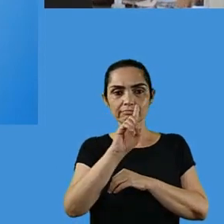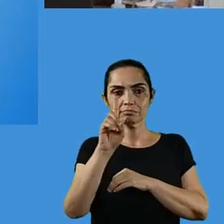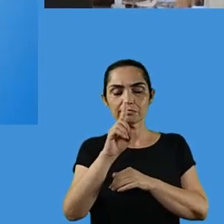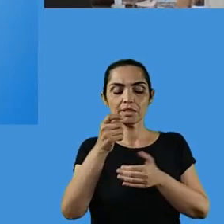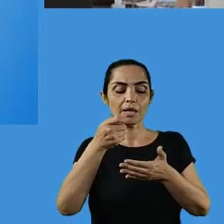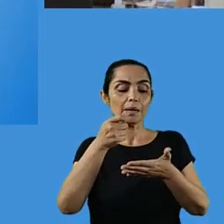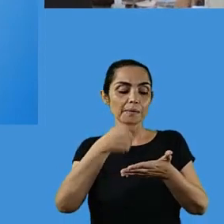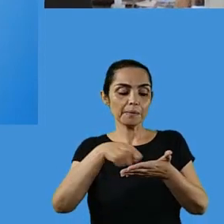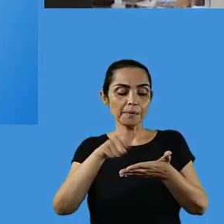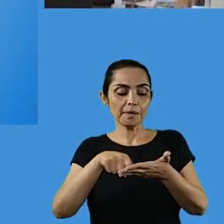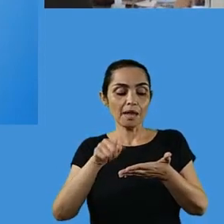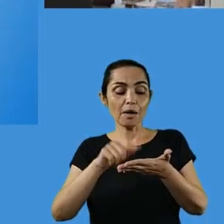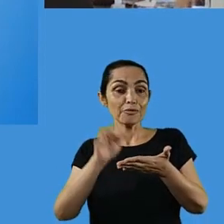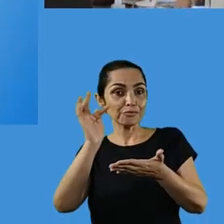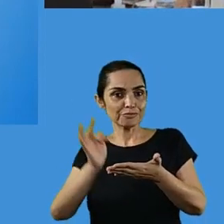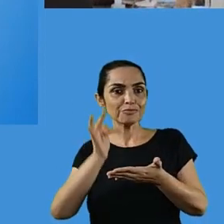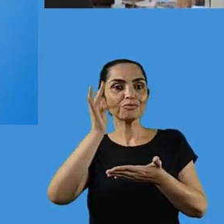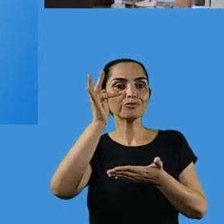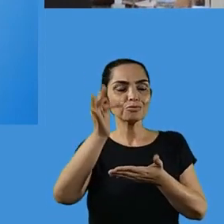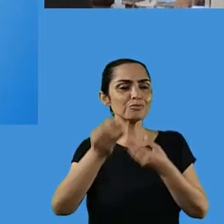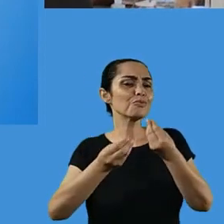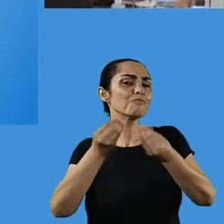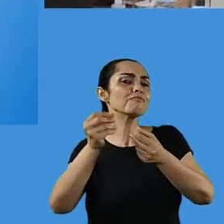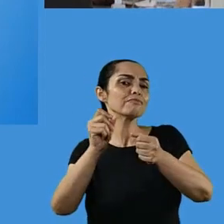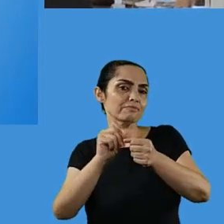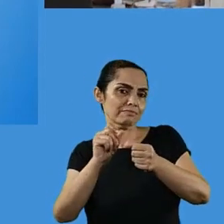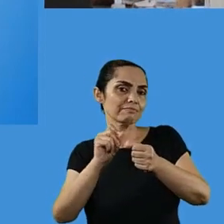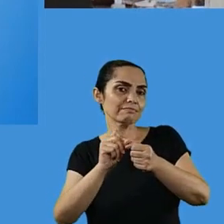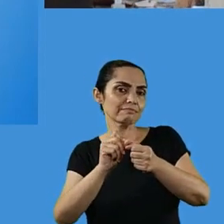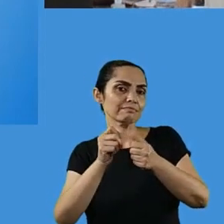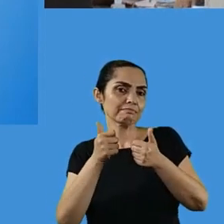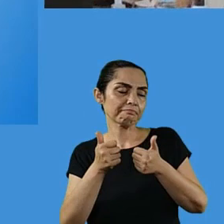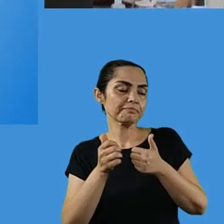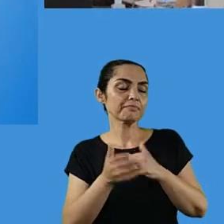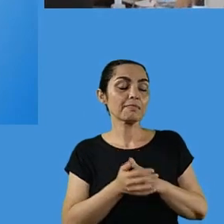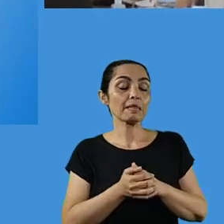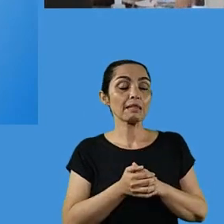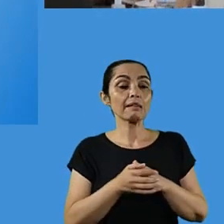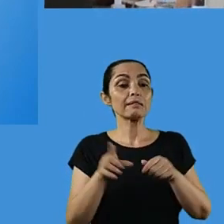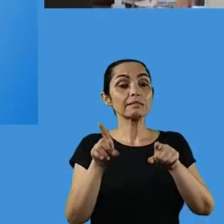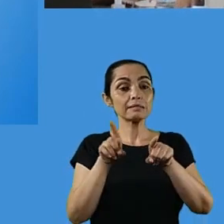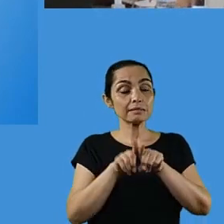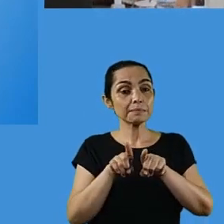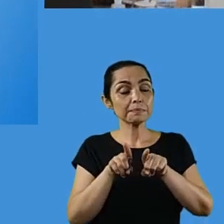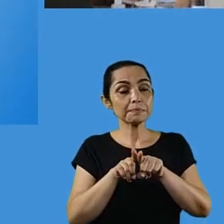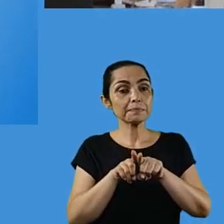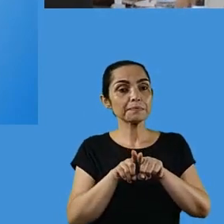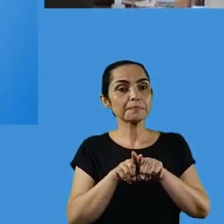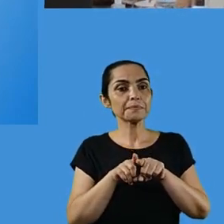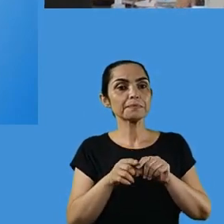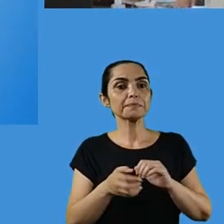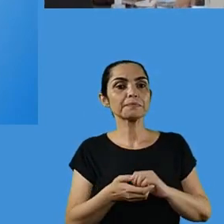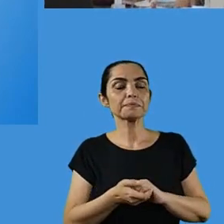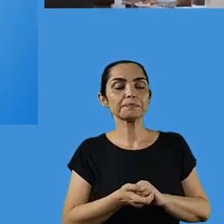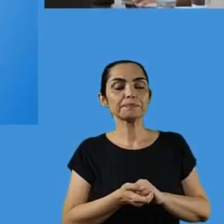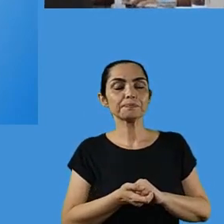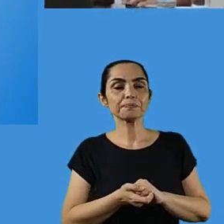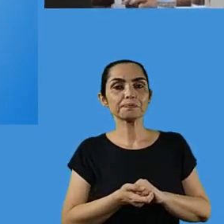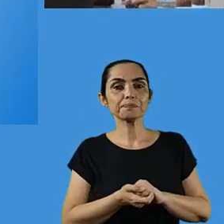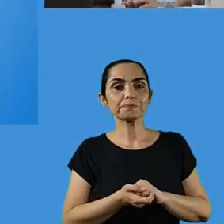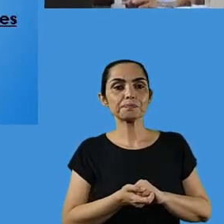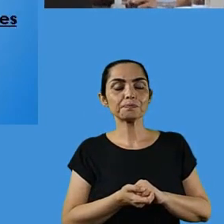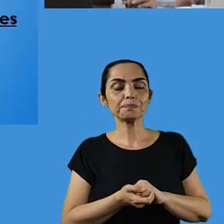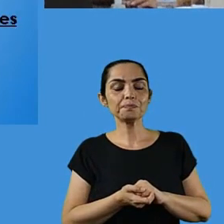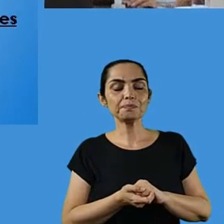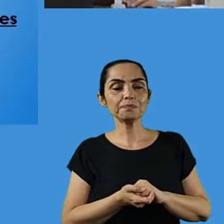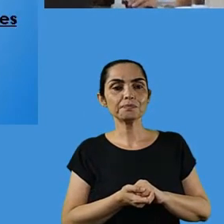uma sugestão que está em fase de estudo e que nós vamos enviar para as unidades escolares, na questão do plano